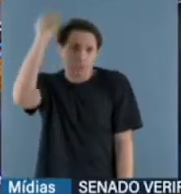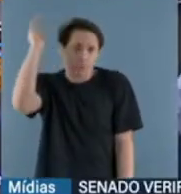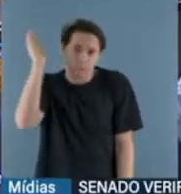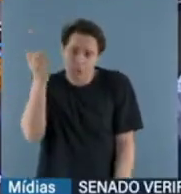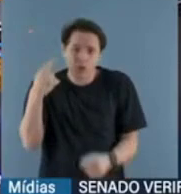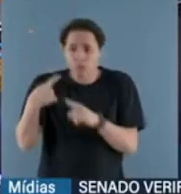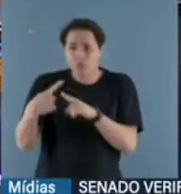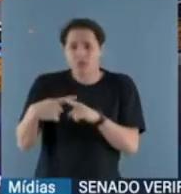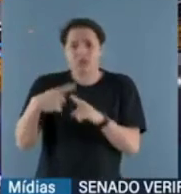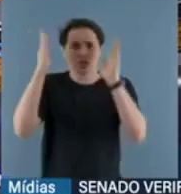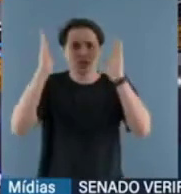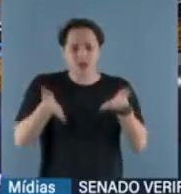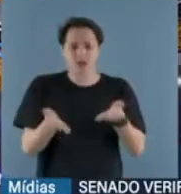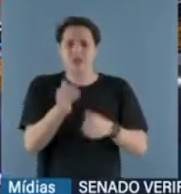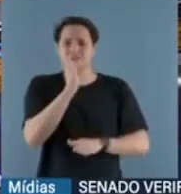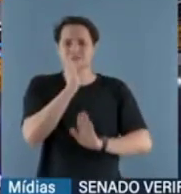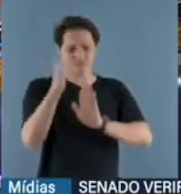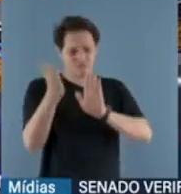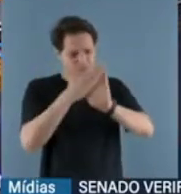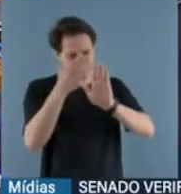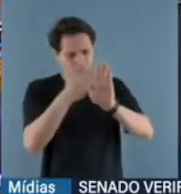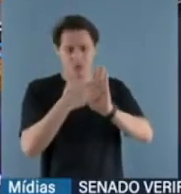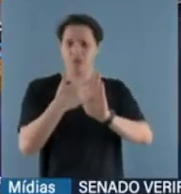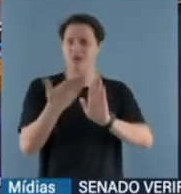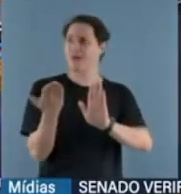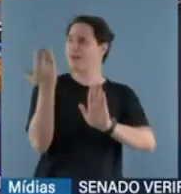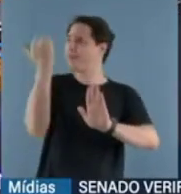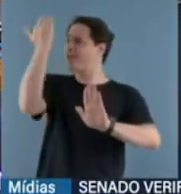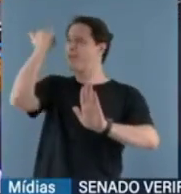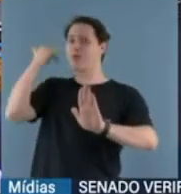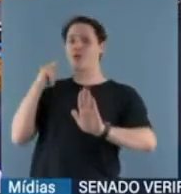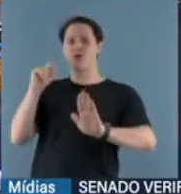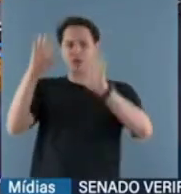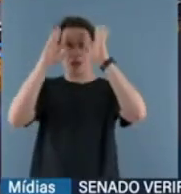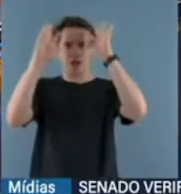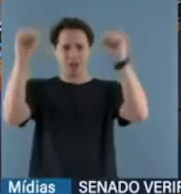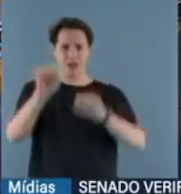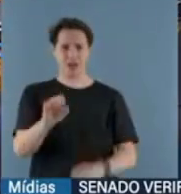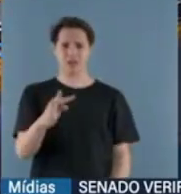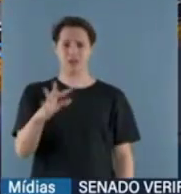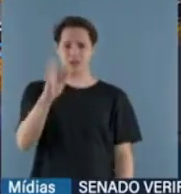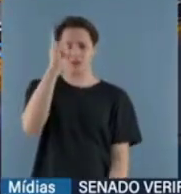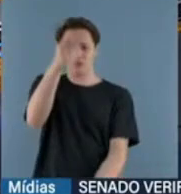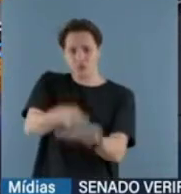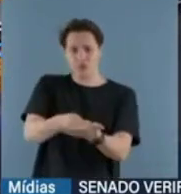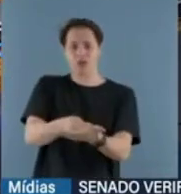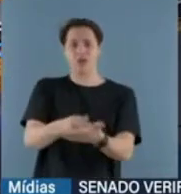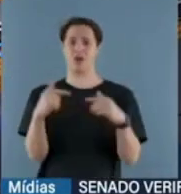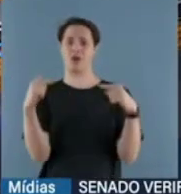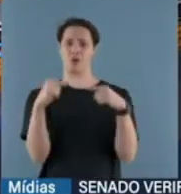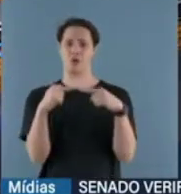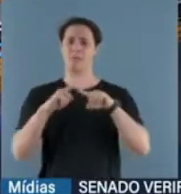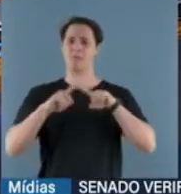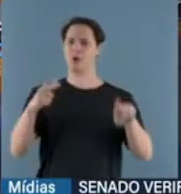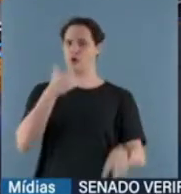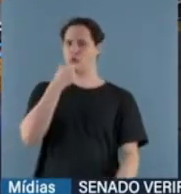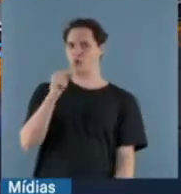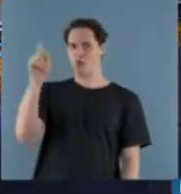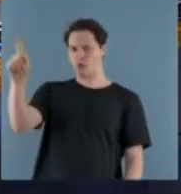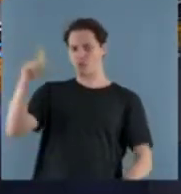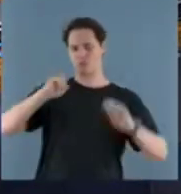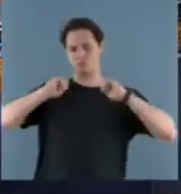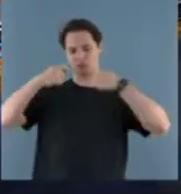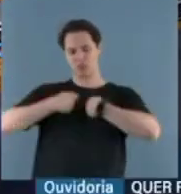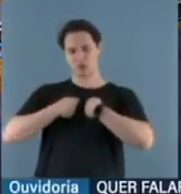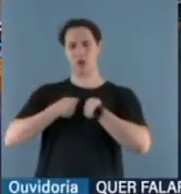exemplos dados são anteriores ao acórdão do STF. Só que o ministro Dino me parece inteligente, bem